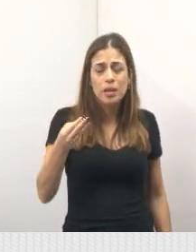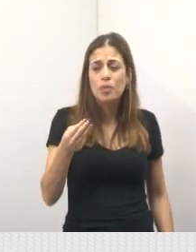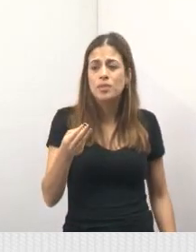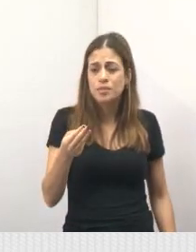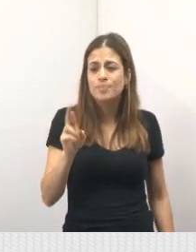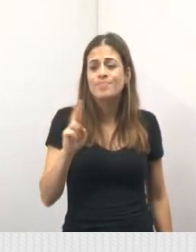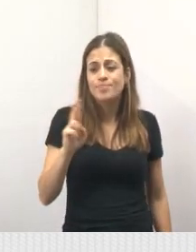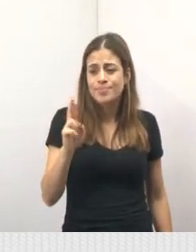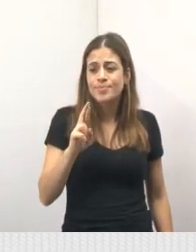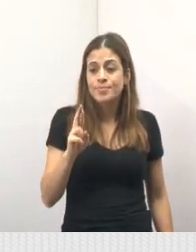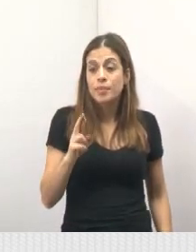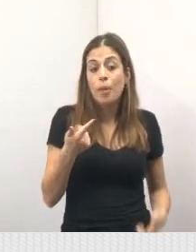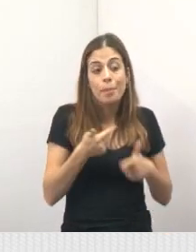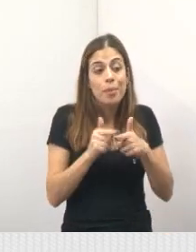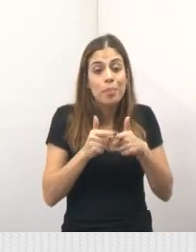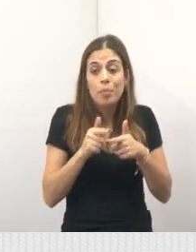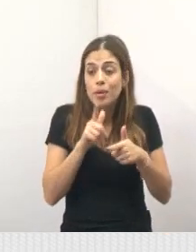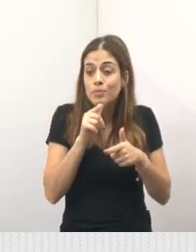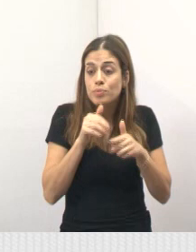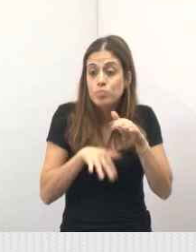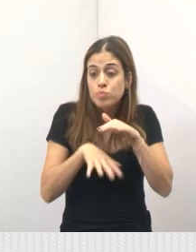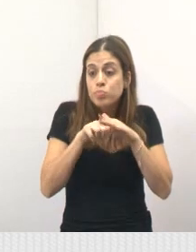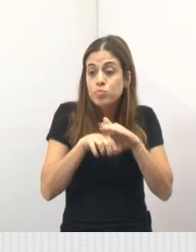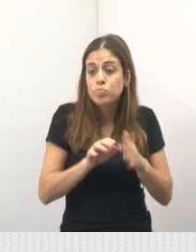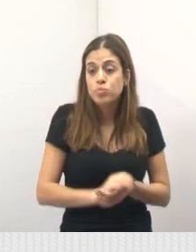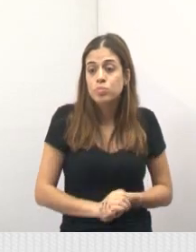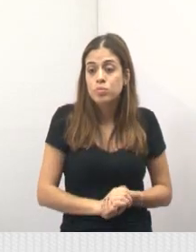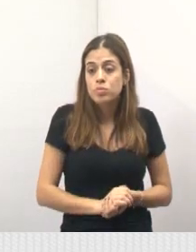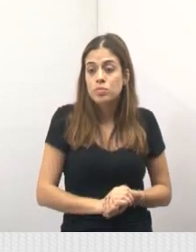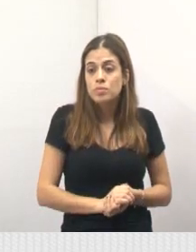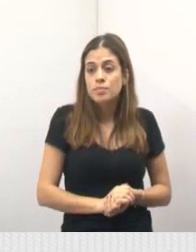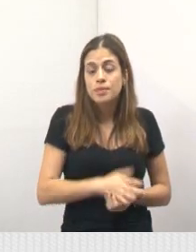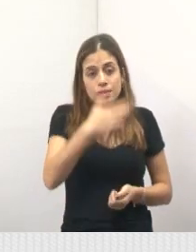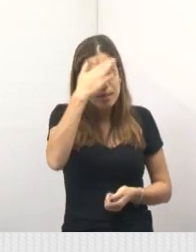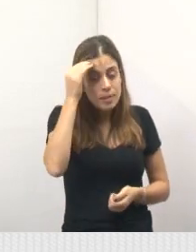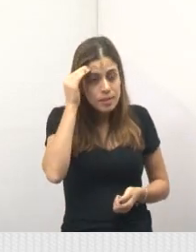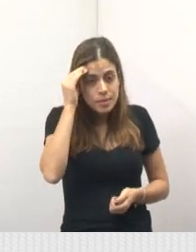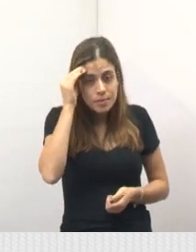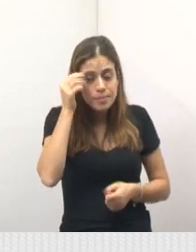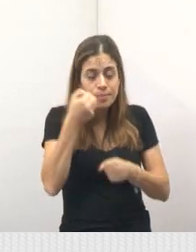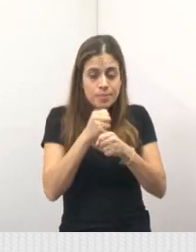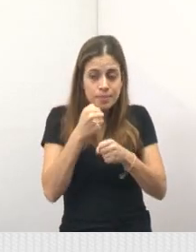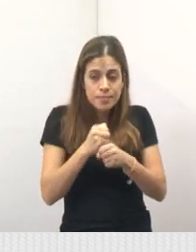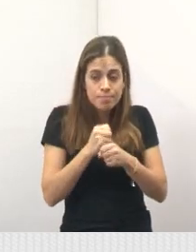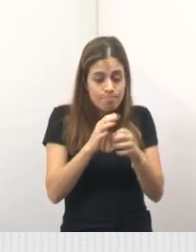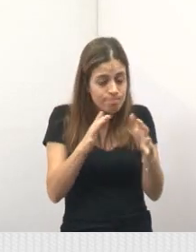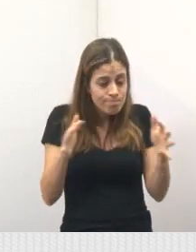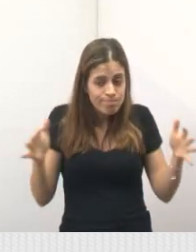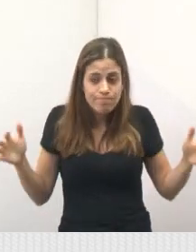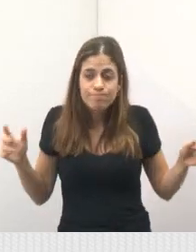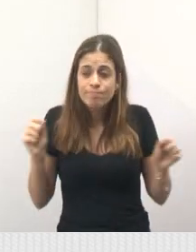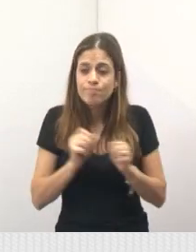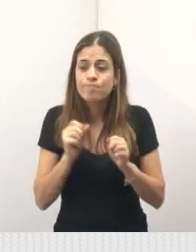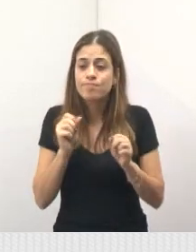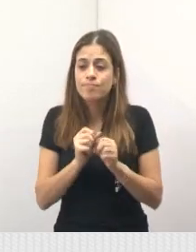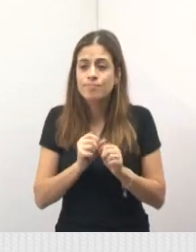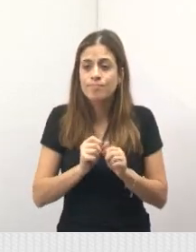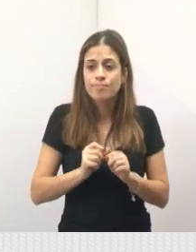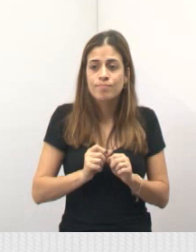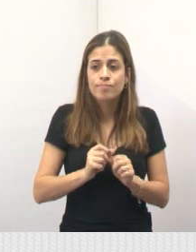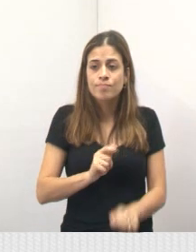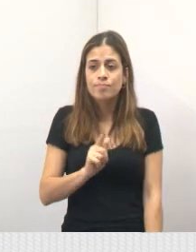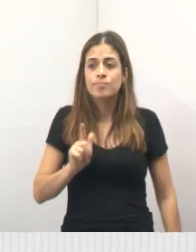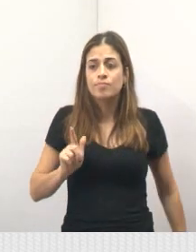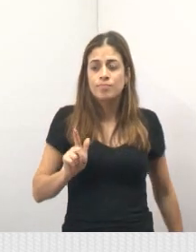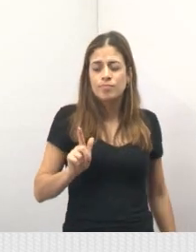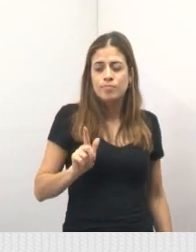drenagem de uma região da cidade muito importante. Sem esquecer, lá também, da obra gigantesca que está sendo feita lá na Zona Leste,